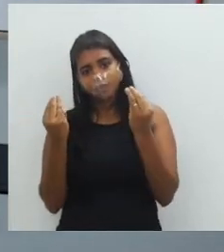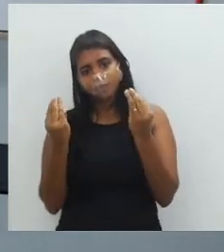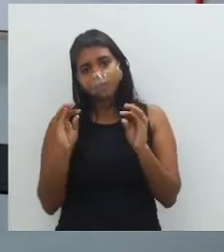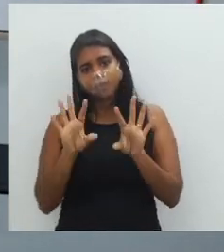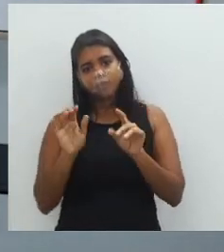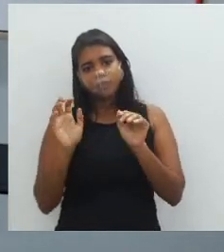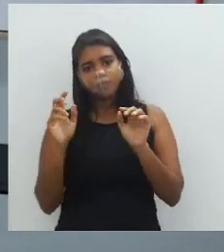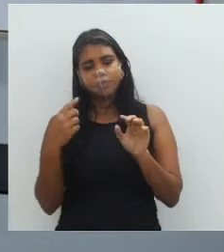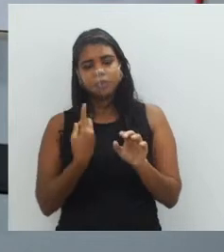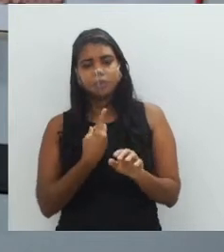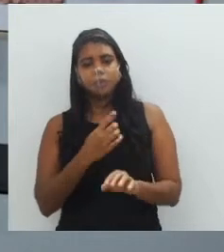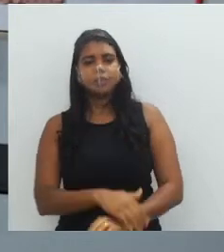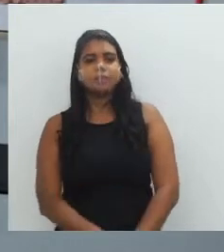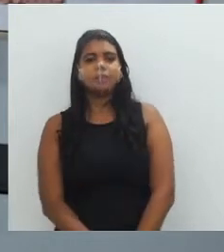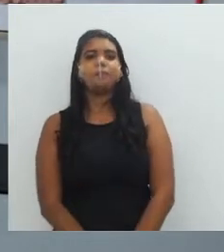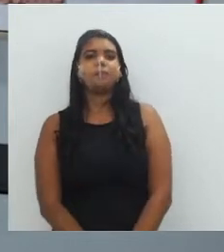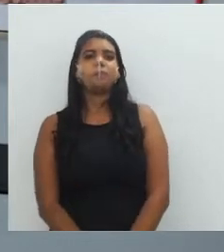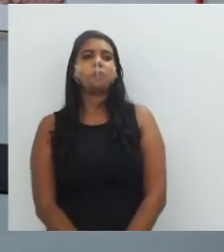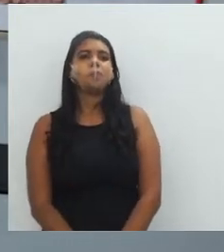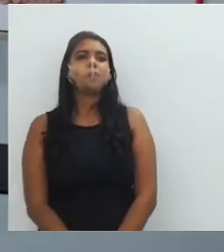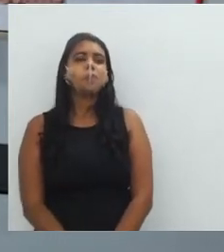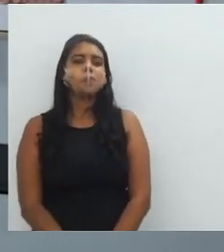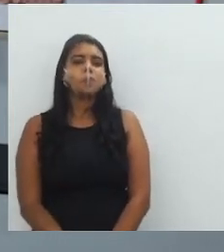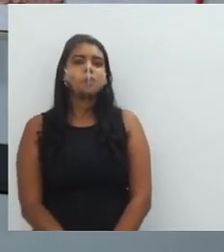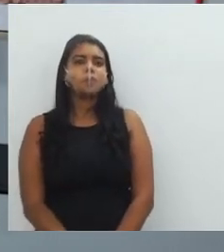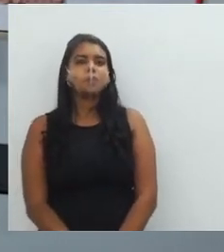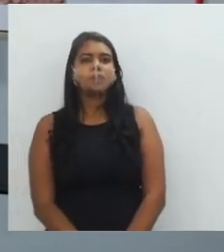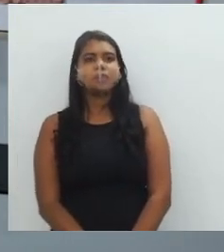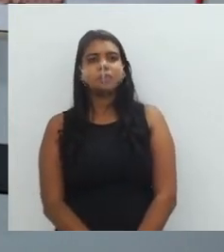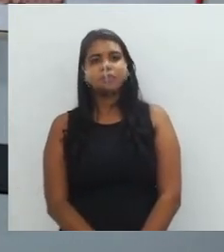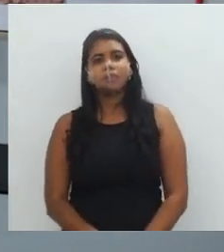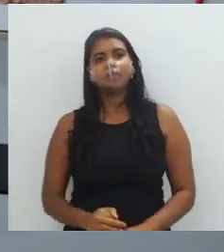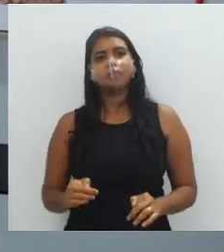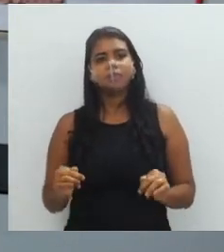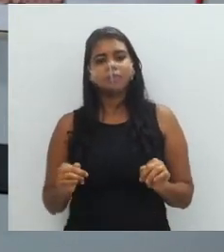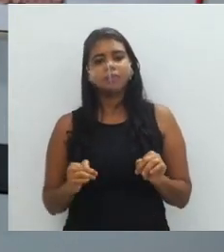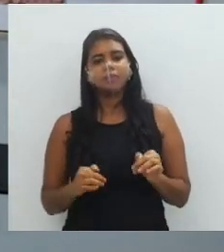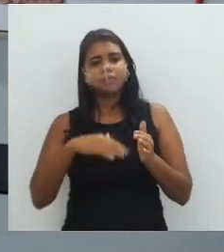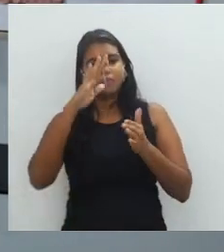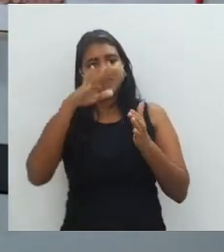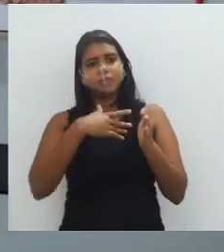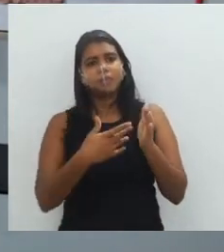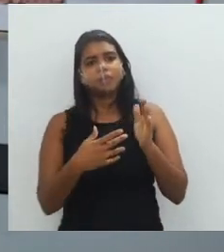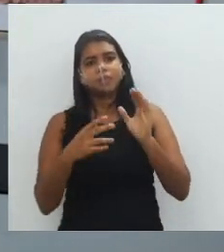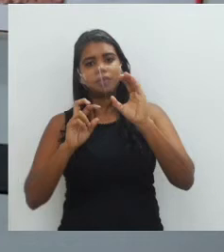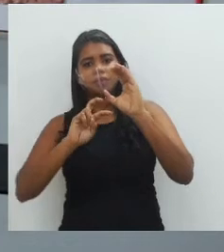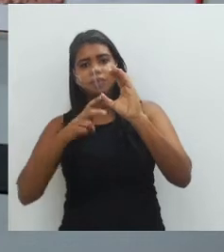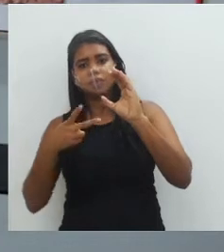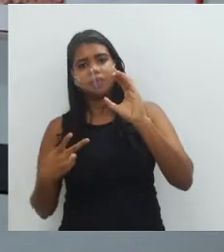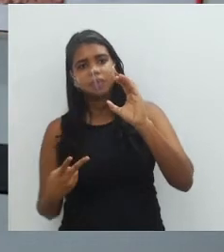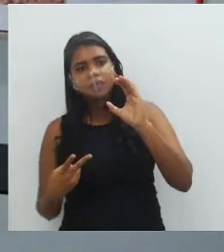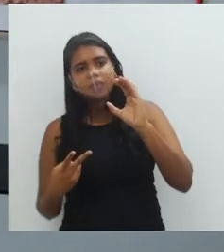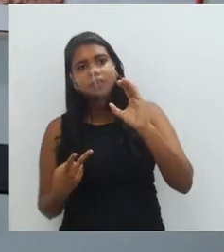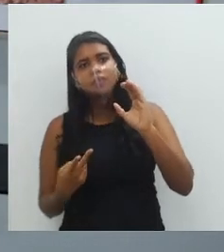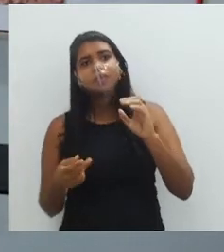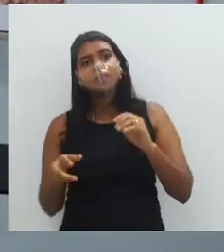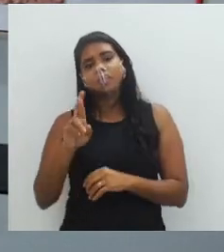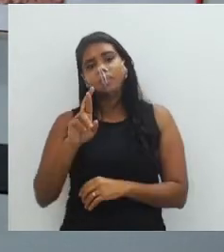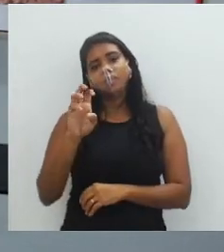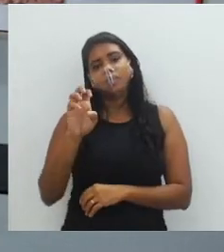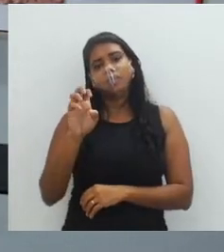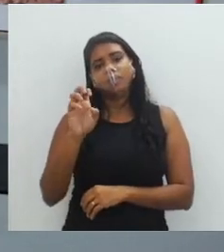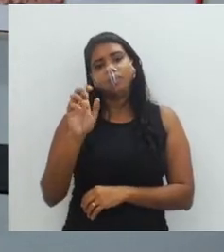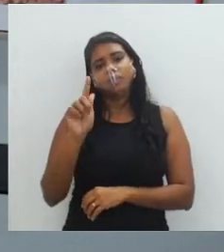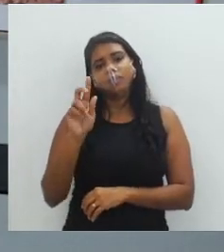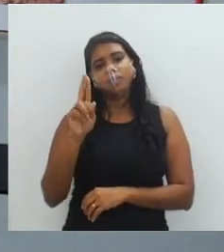humanas. Então, vamos lá. As texturas, elas podem ser classificadas como texturas regulares e